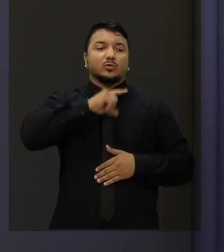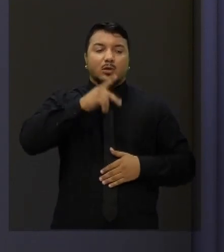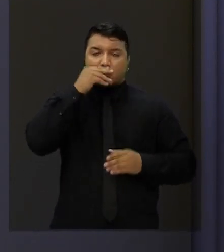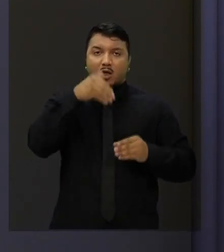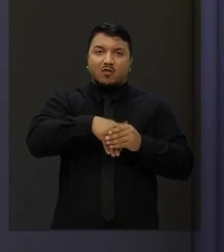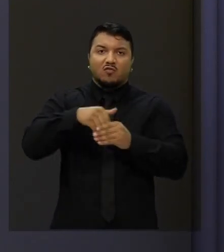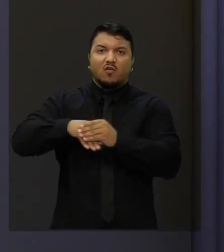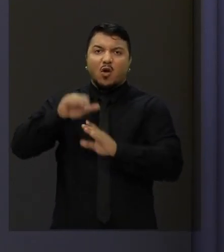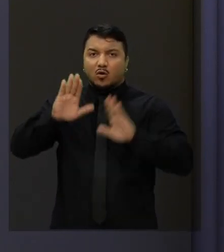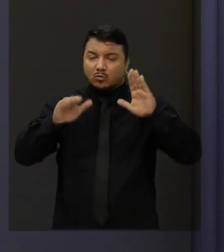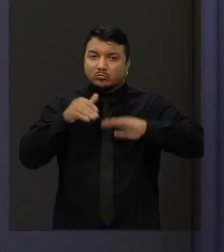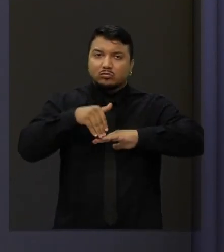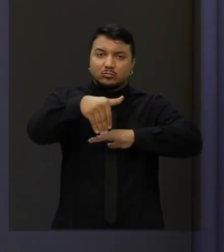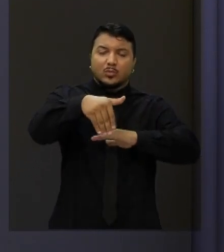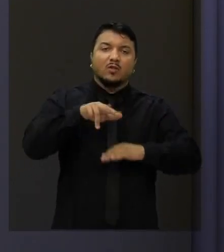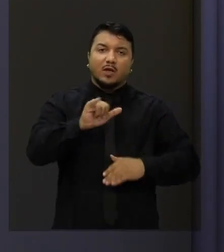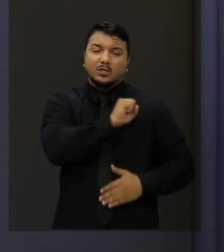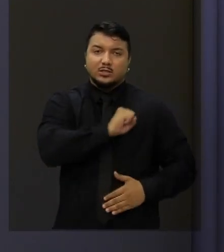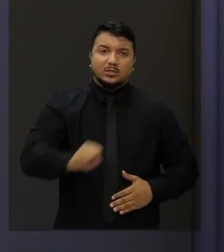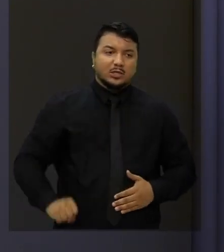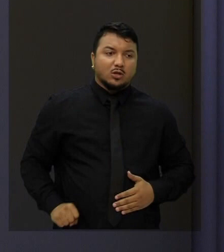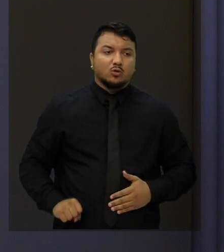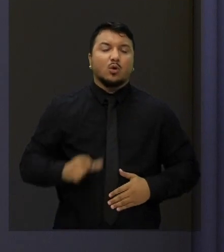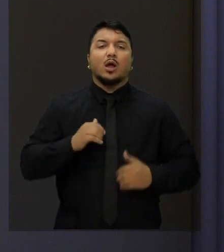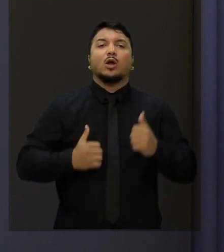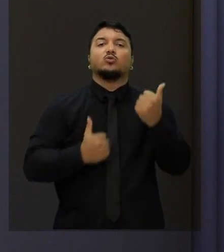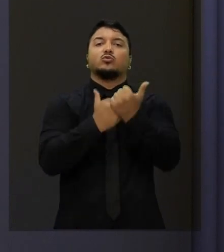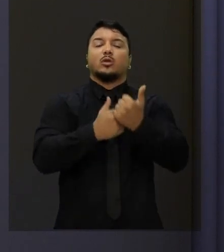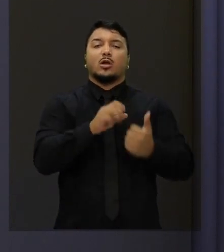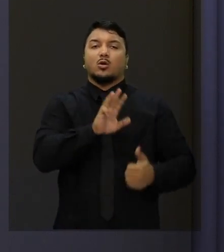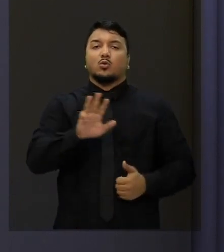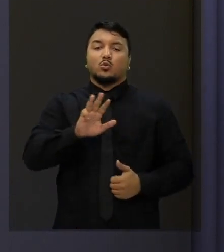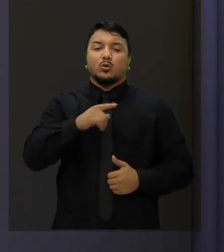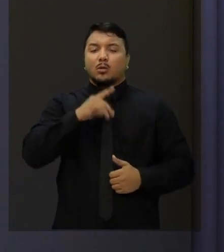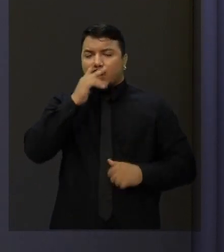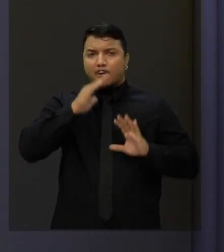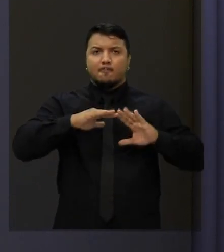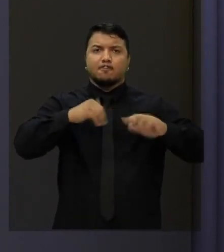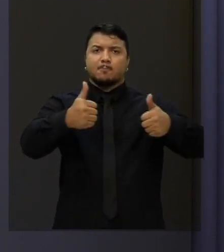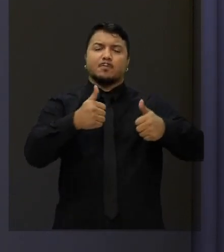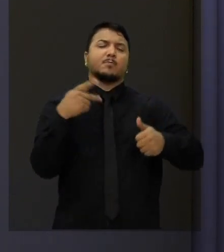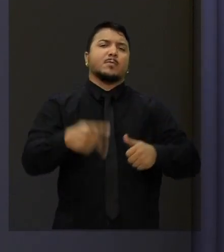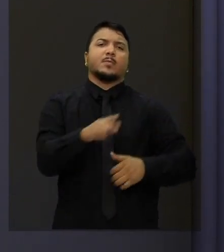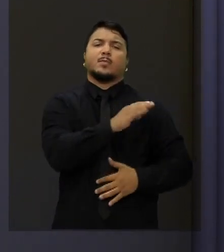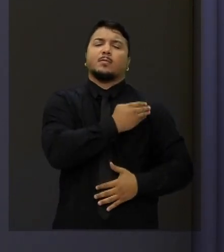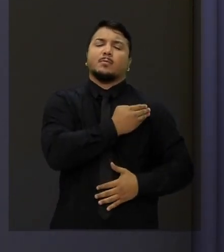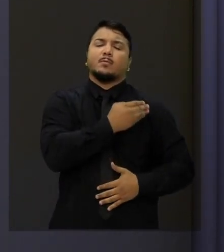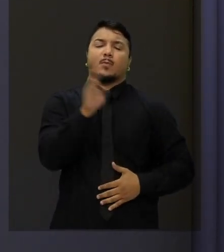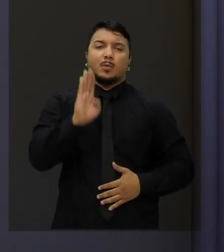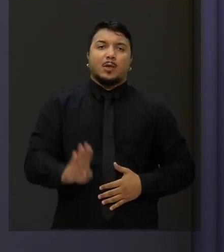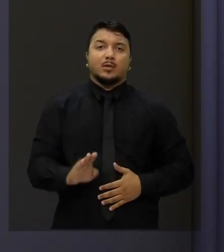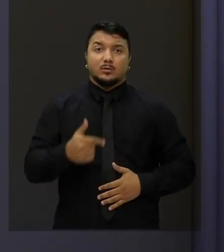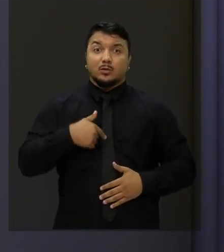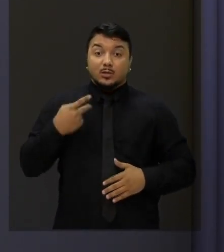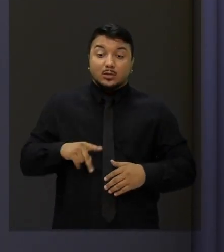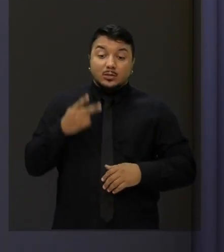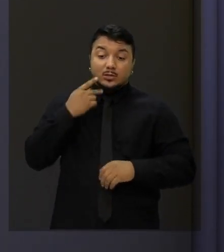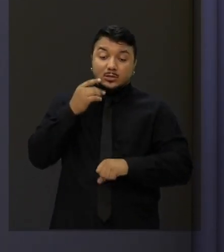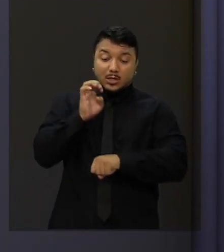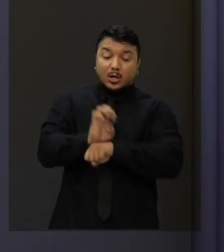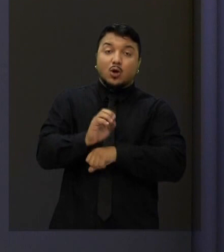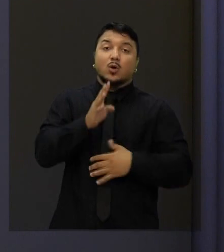votação para ser senador da República, para ajudar o Lula a governar o Brasil. Esse Estado conheceu Minha Casa Minha Vida.